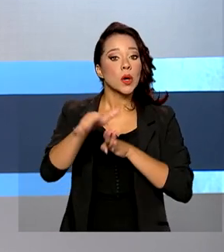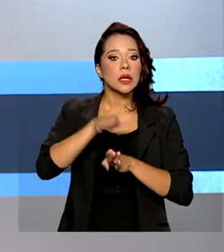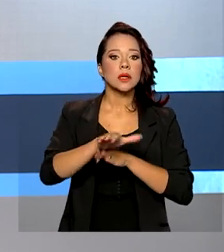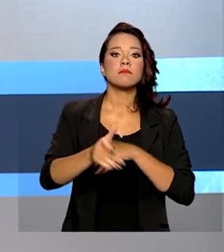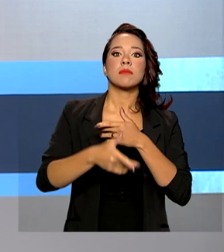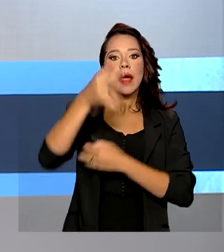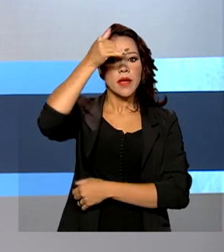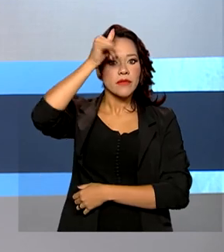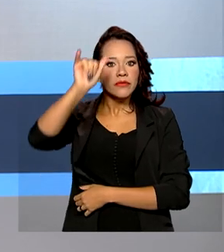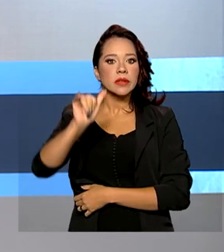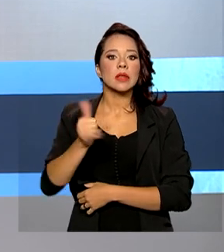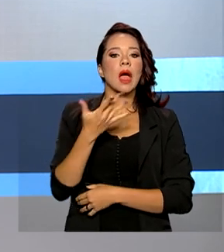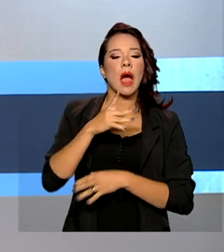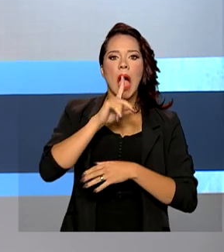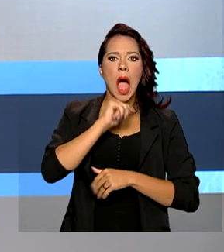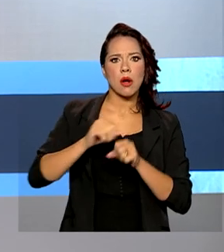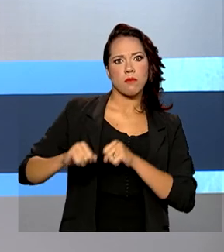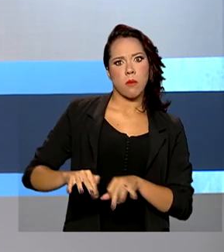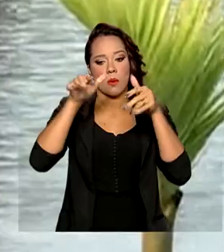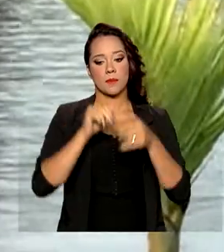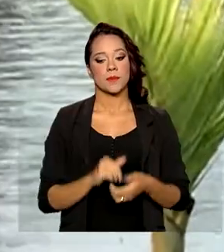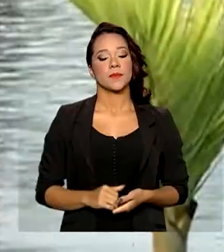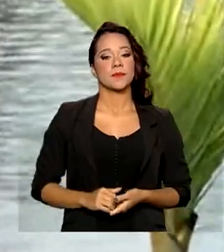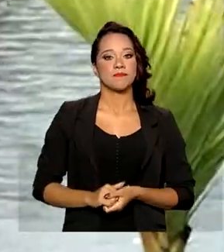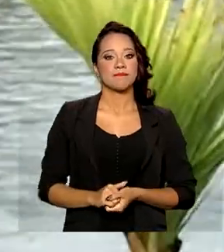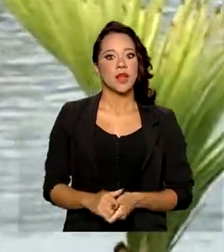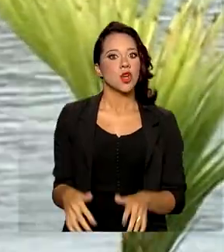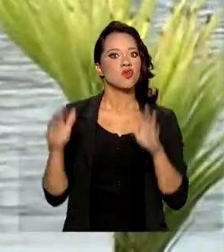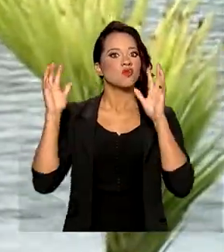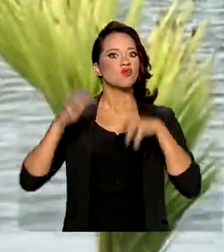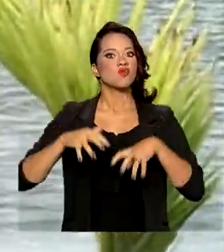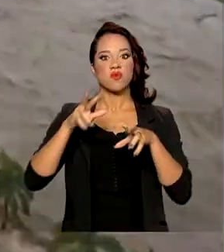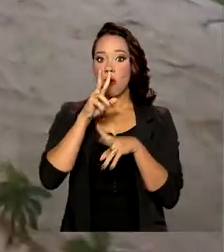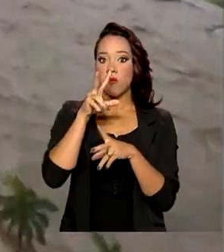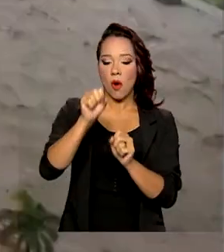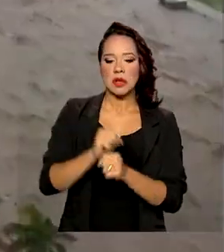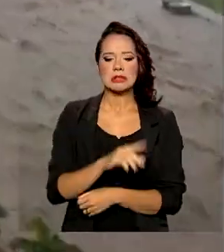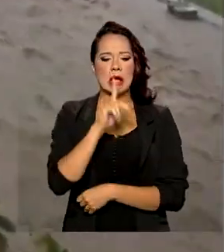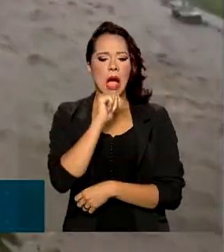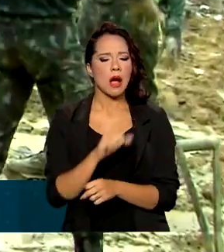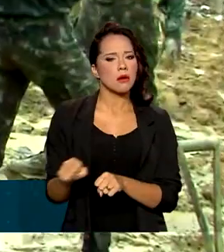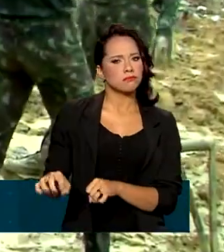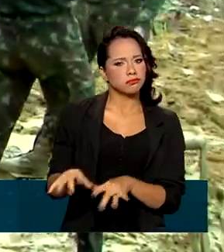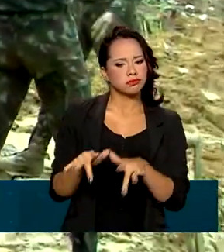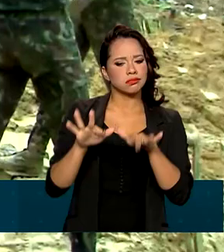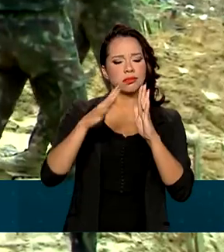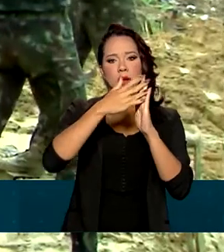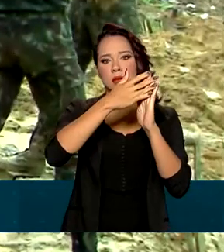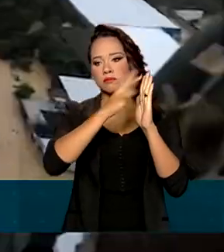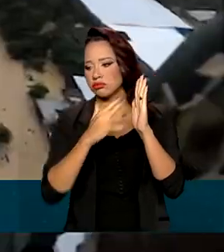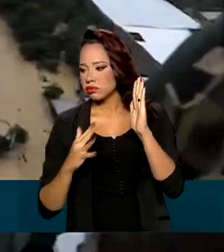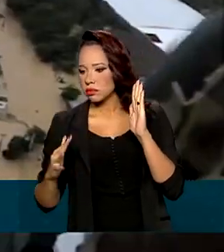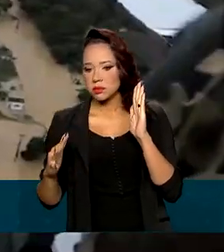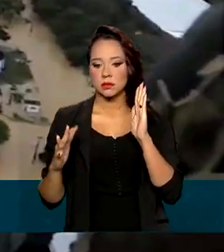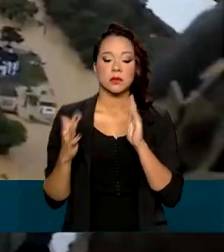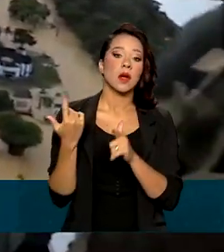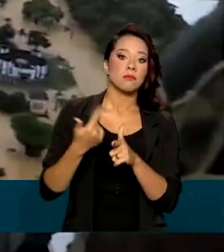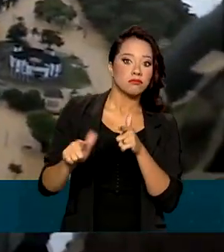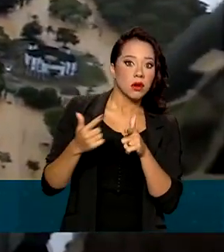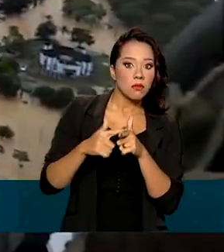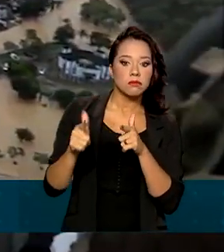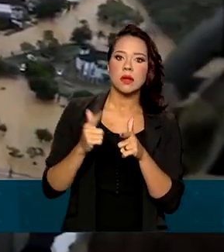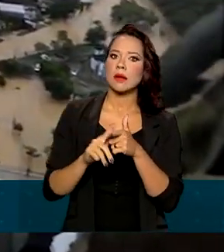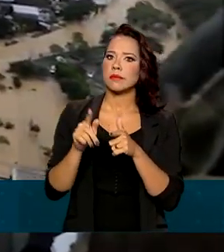as ações de prevenção a alagamentos. Chuvas fortes, alagamentos, deslizamentos, problemas